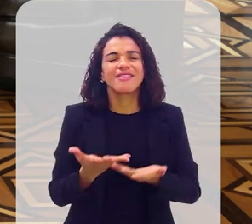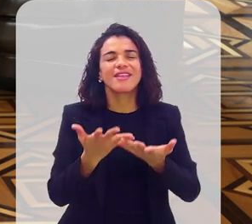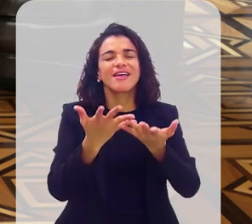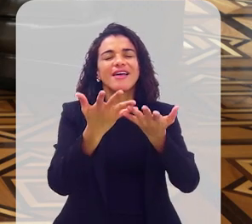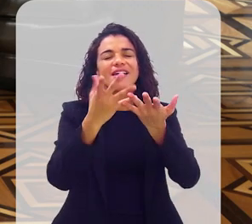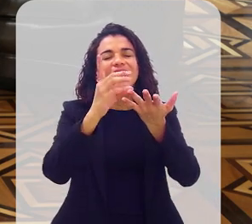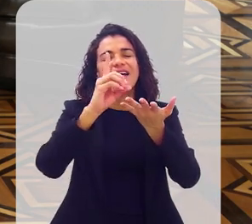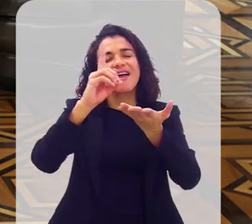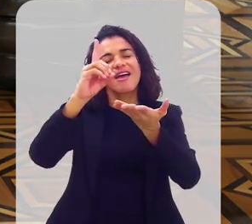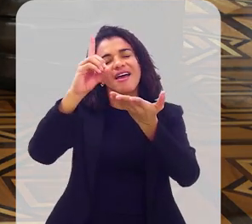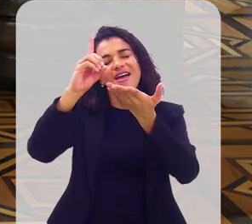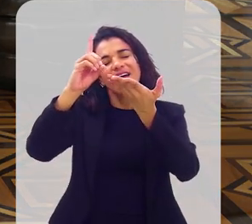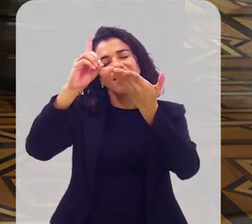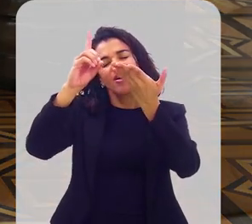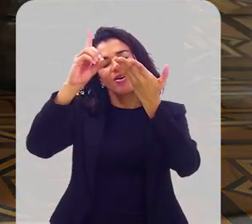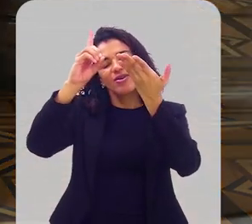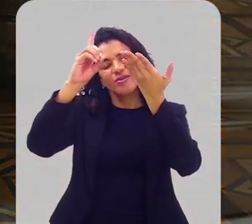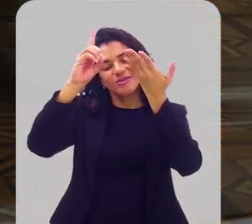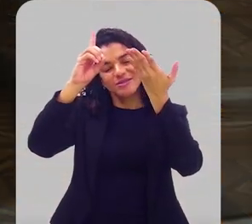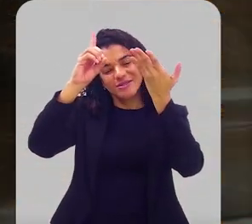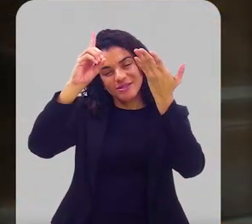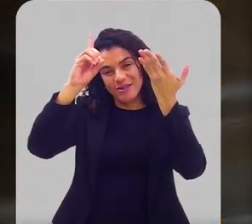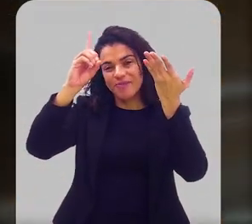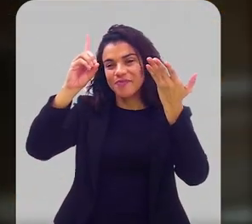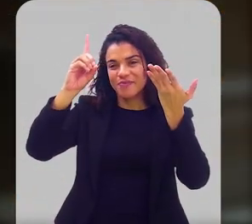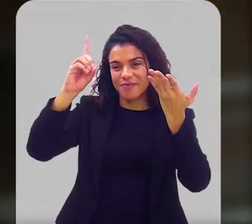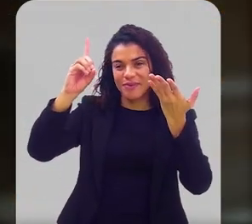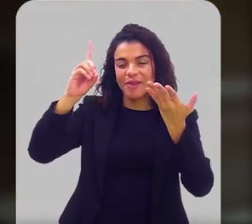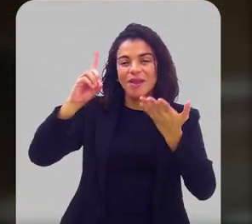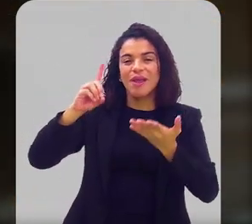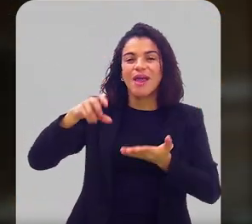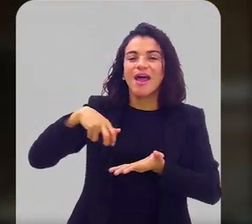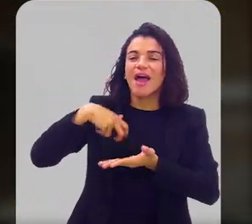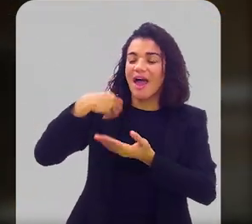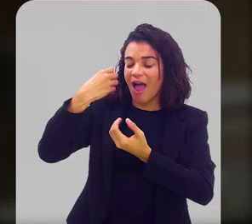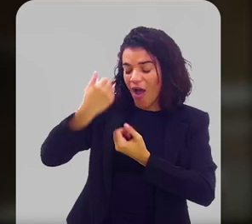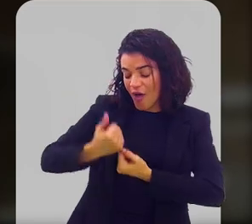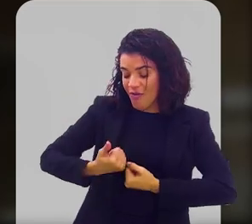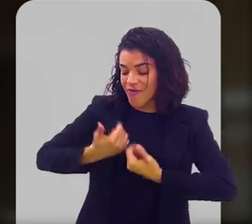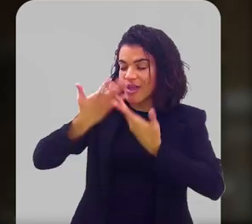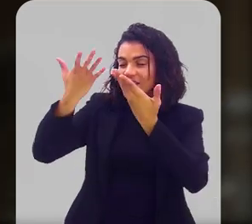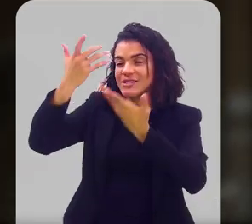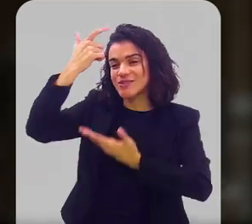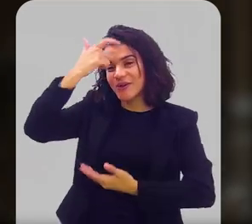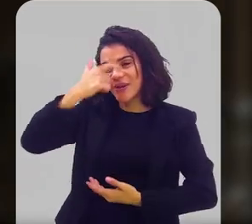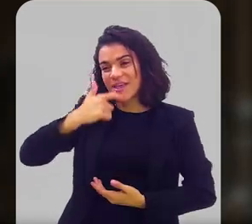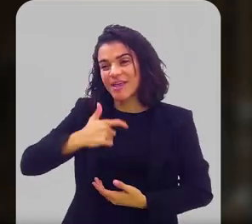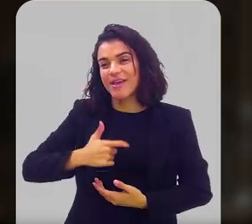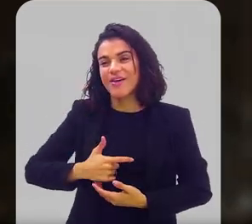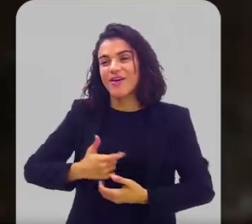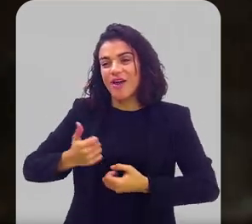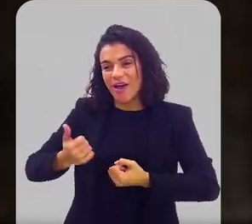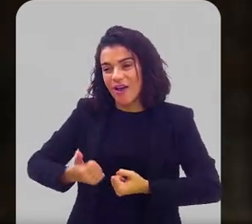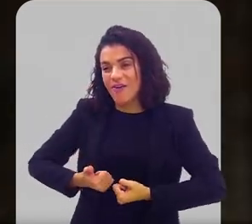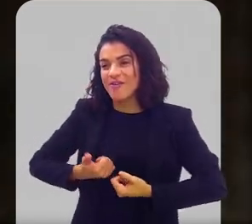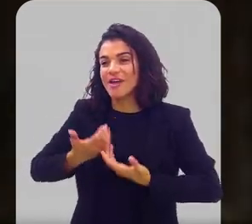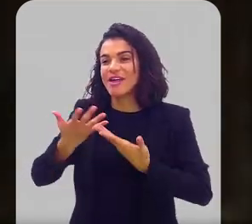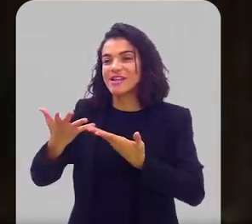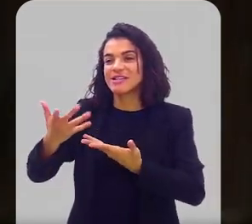Deus A oferta sou eu Nossa e